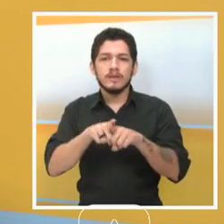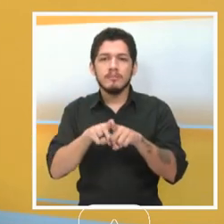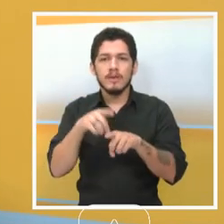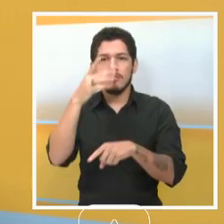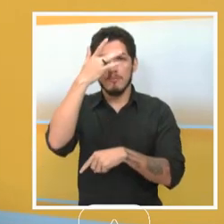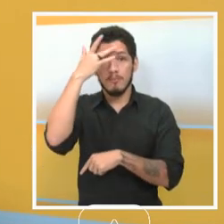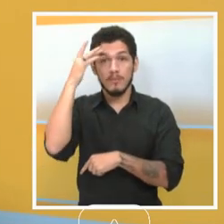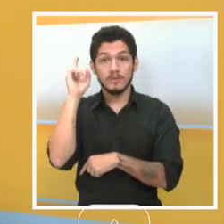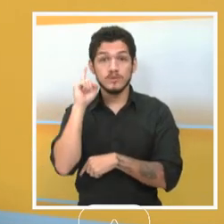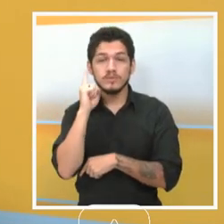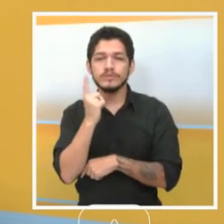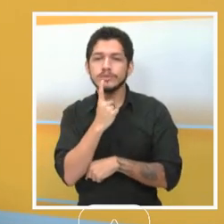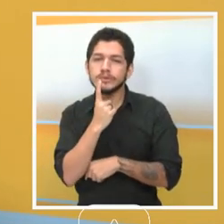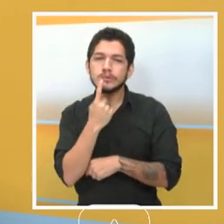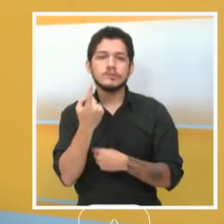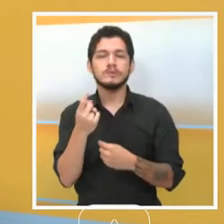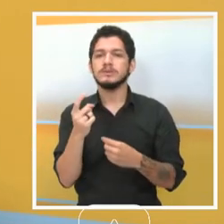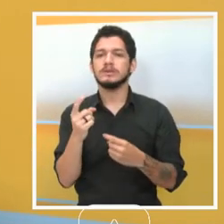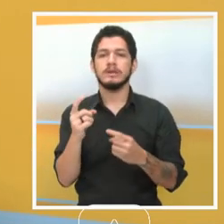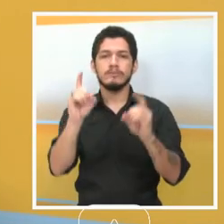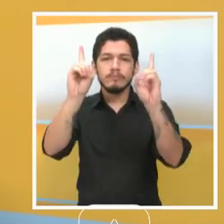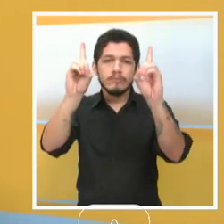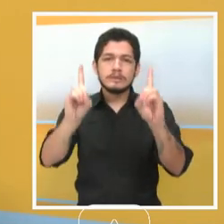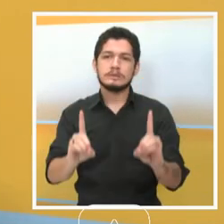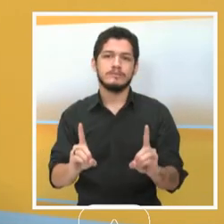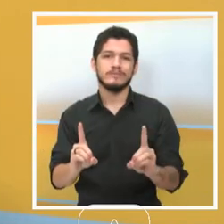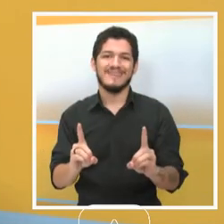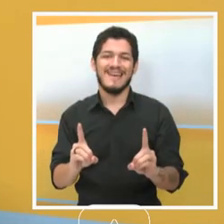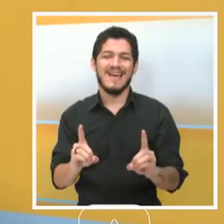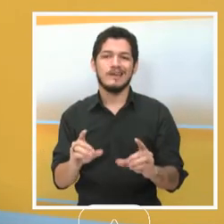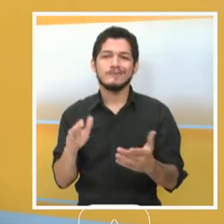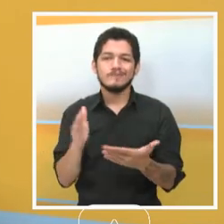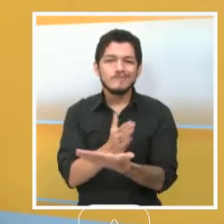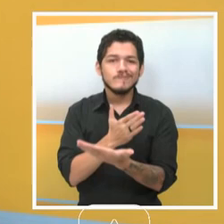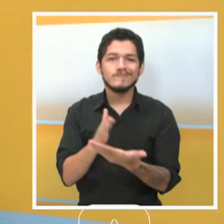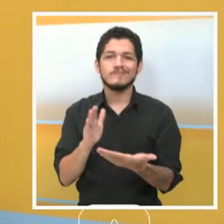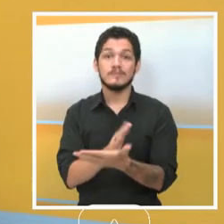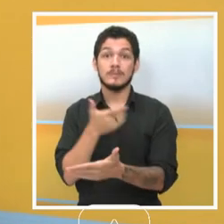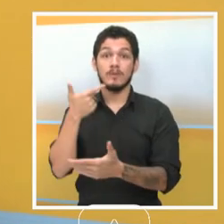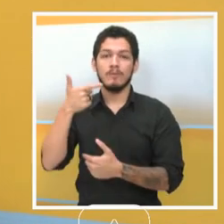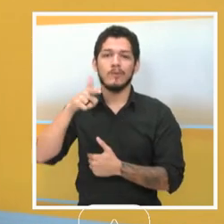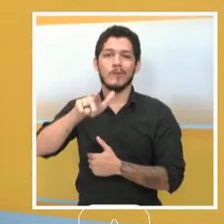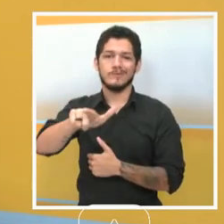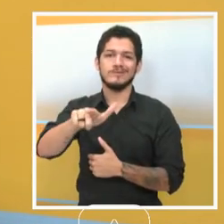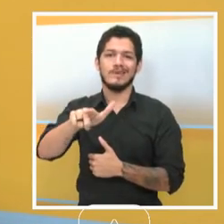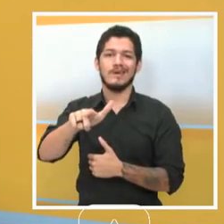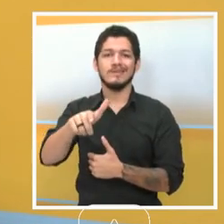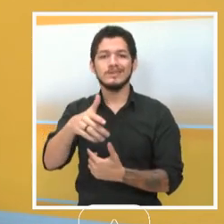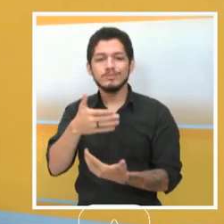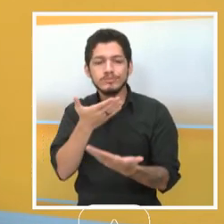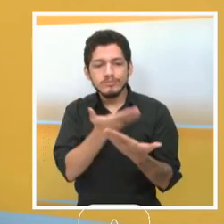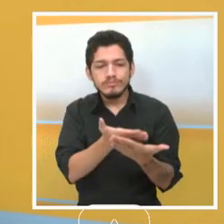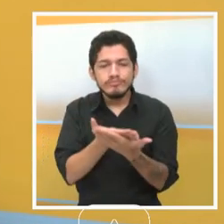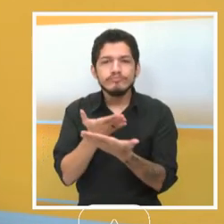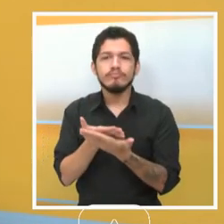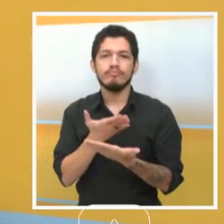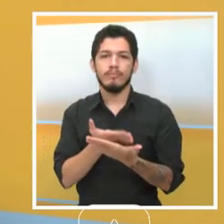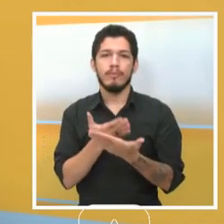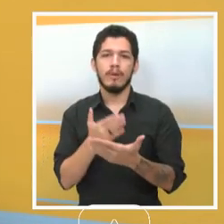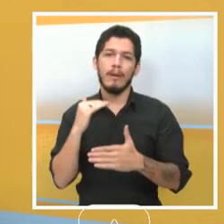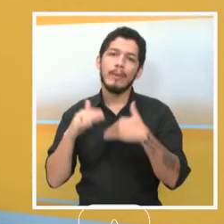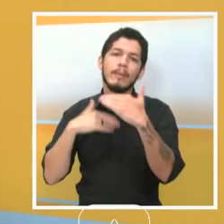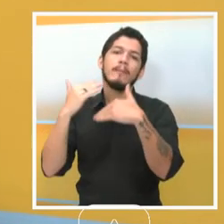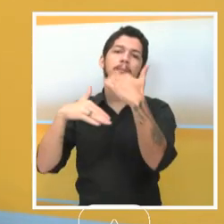pessoas com deficiência, muitas vezes não conseguem dar continuidade à sua escolarização, né? E muito